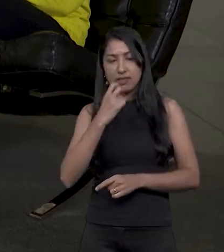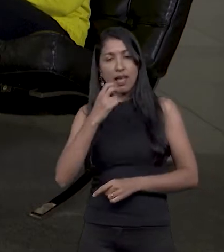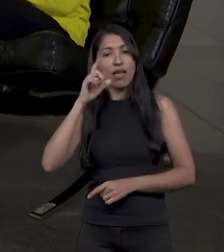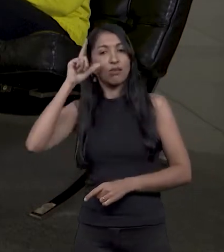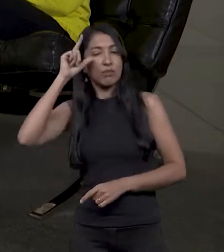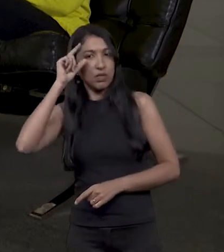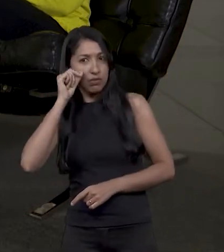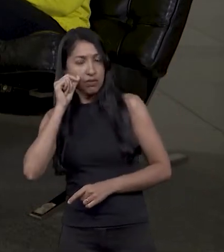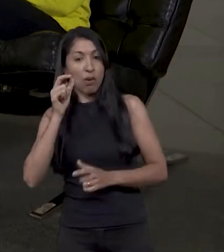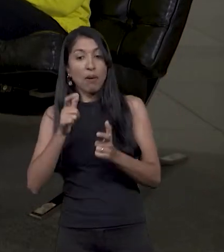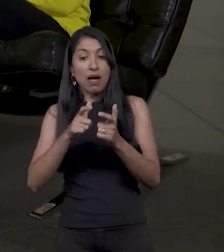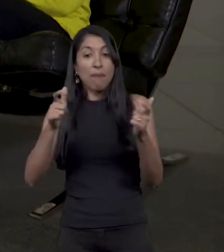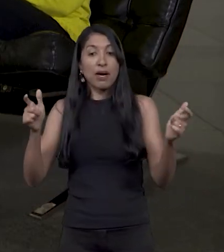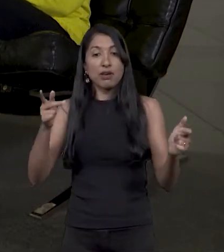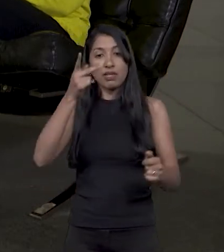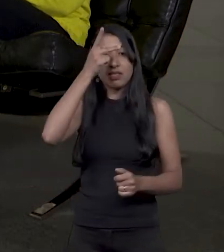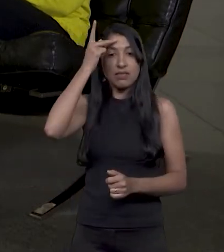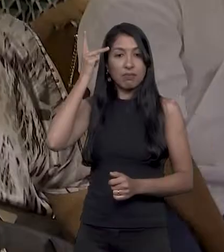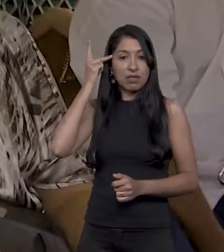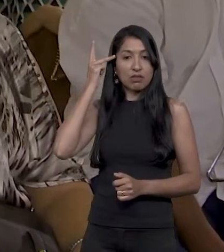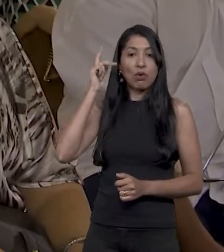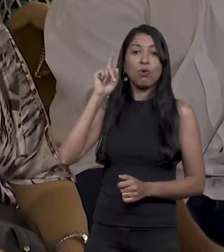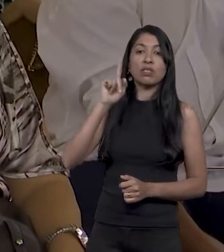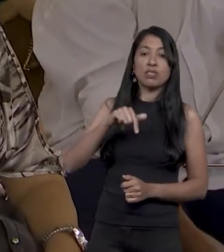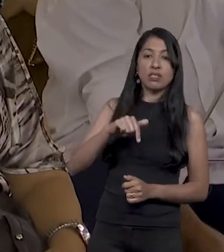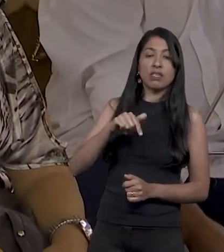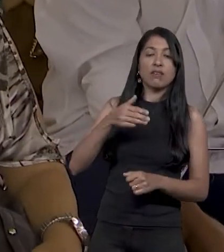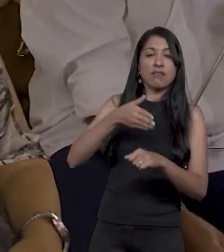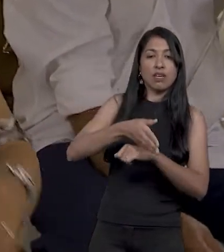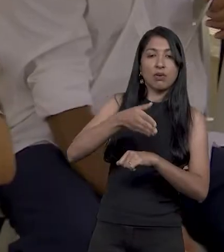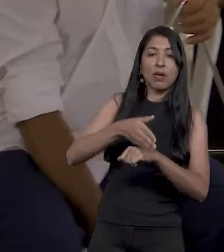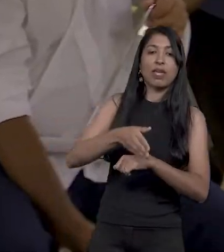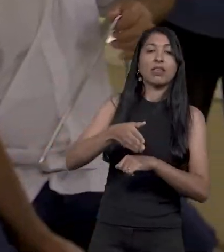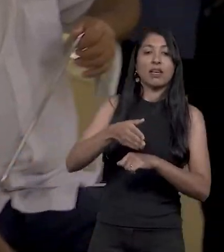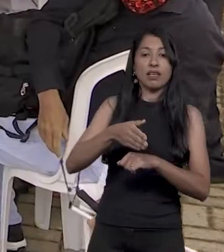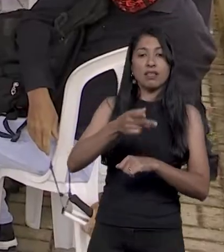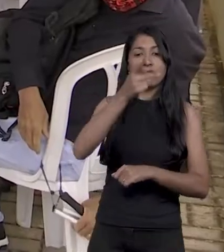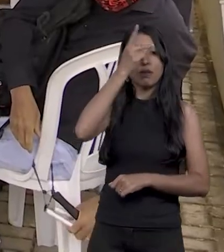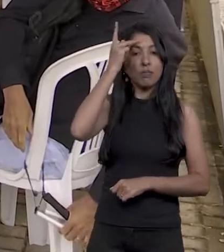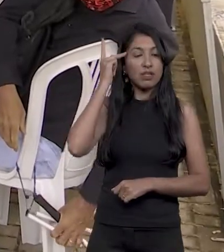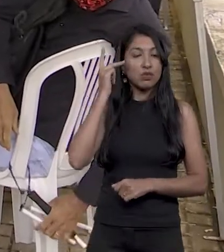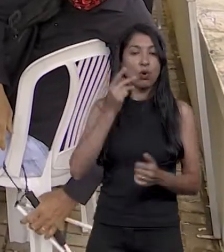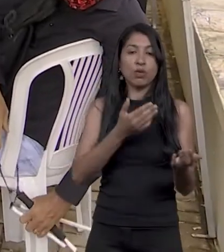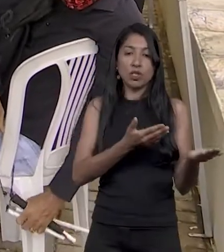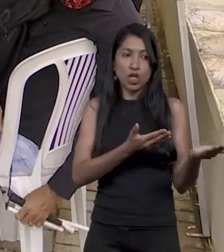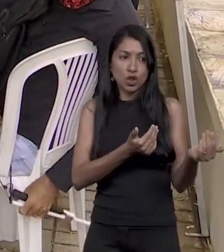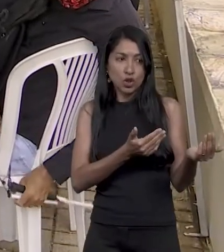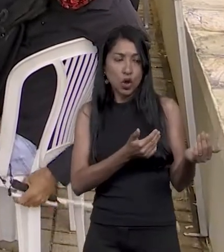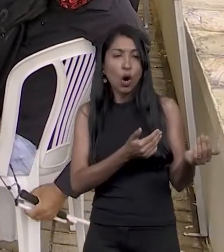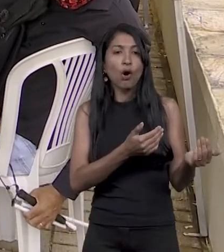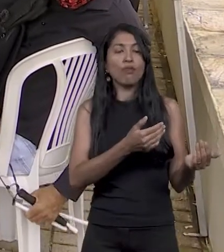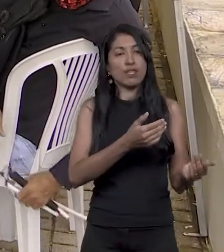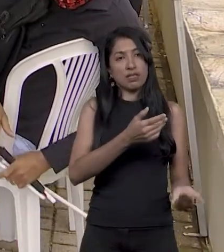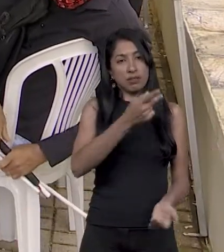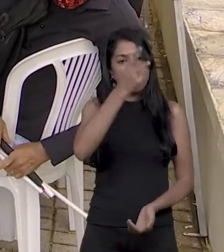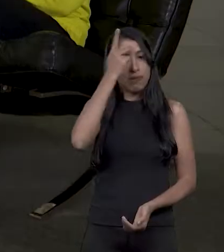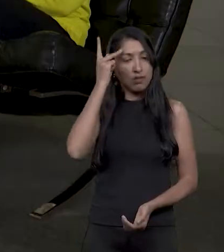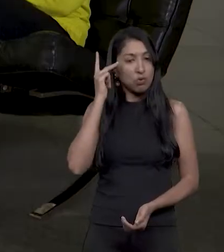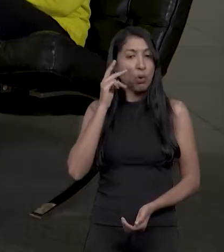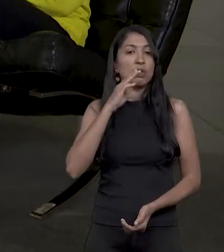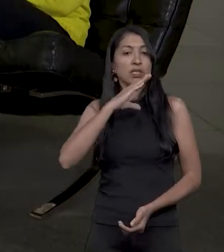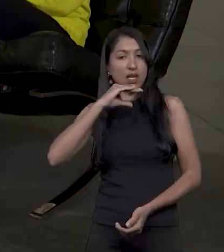do público que frequenta, como eu disse, é um público adulto, de jovem para adulto e até